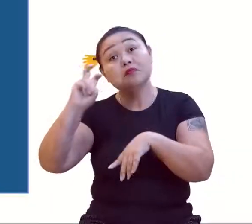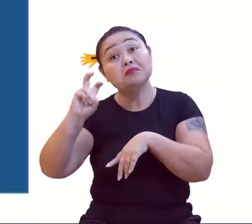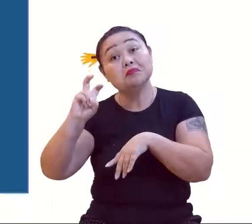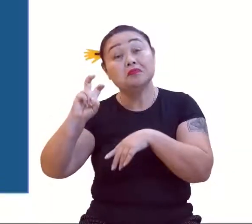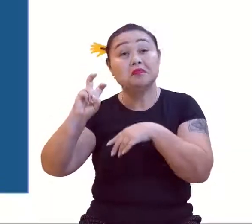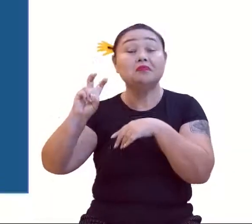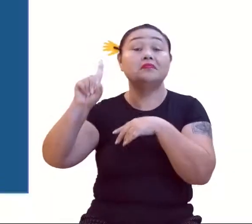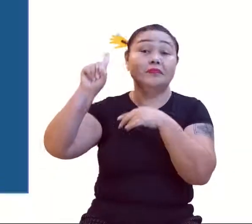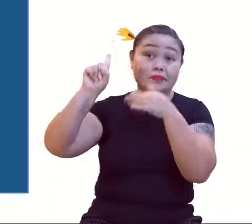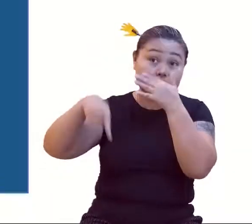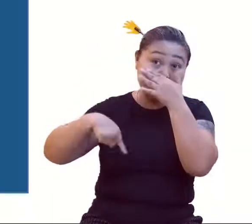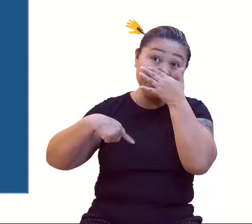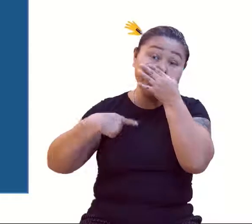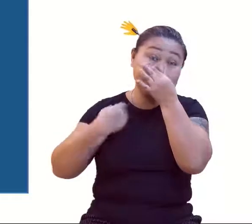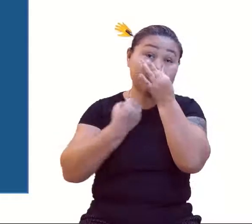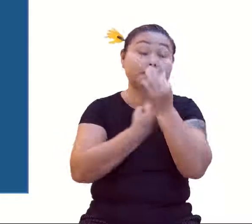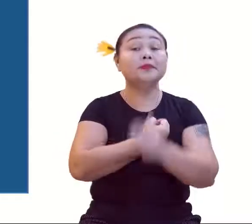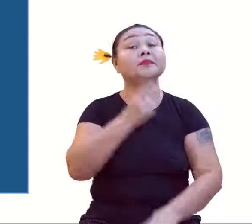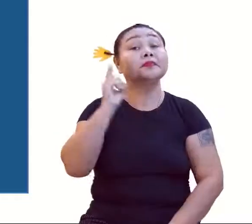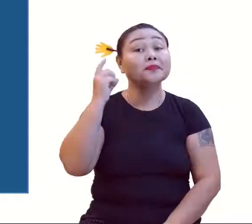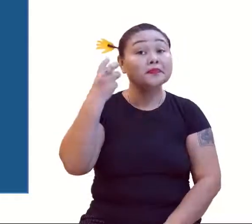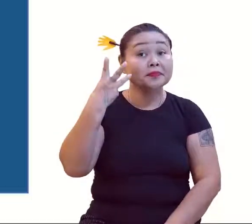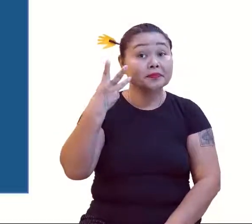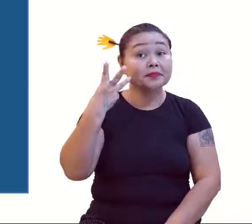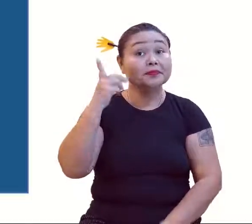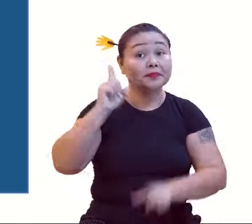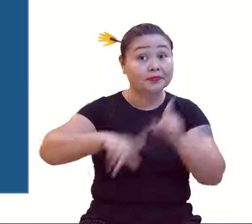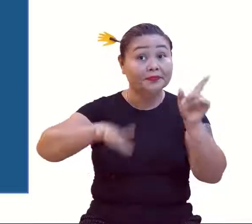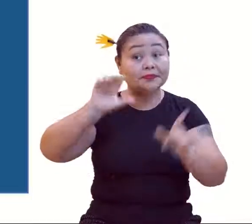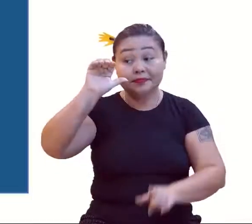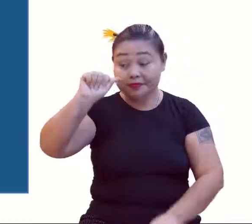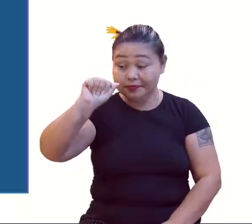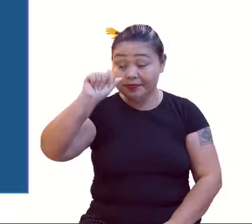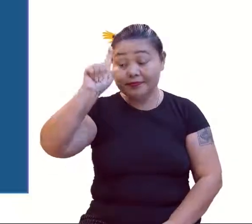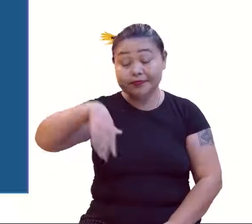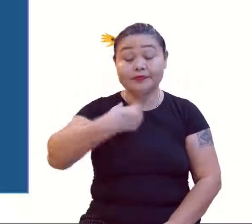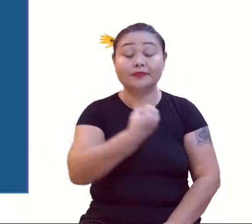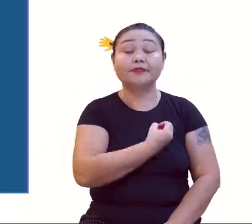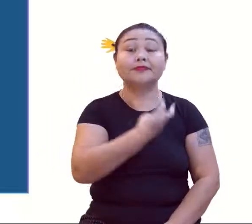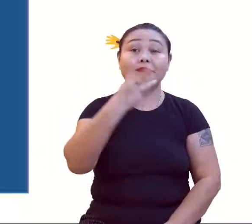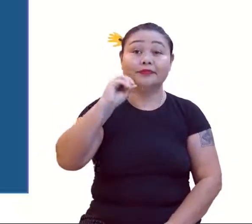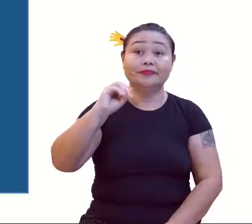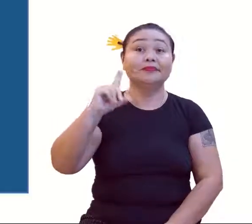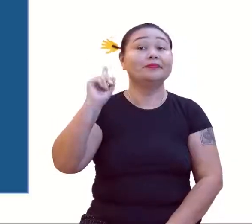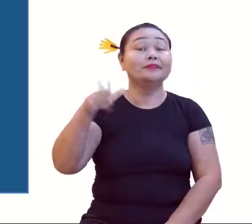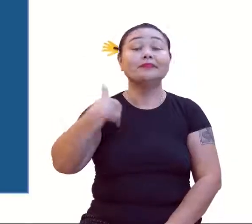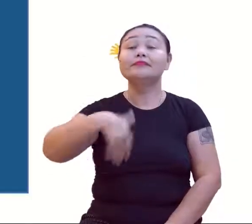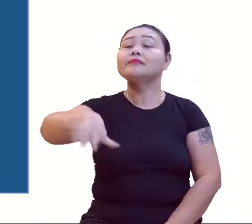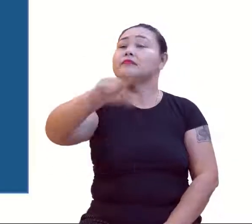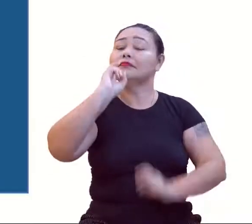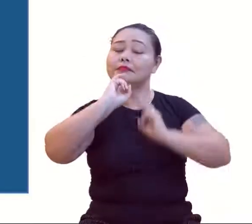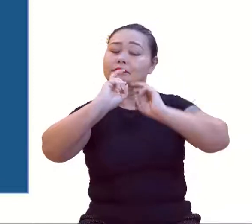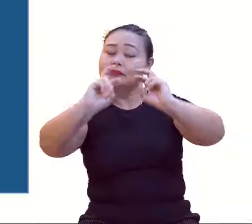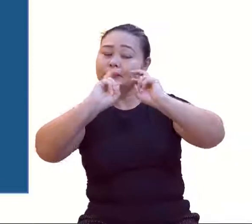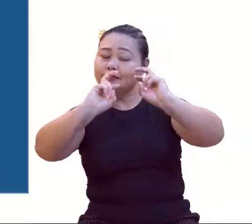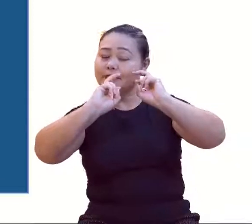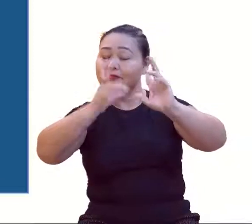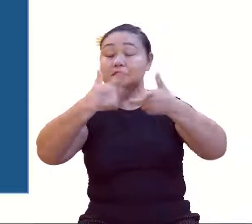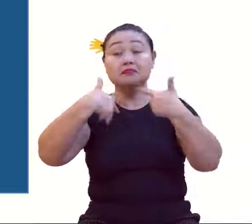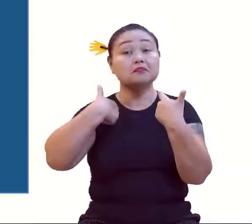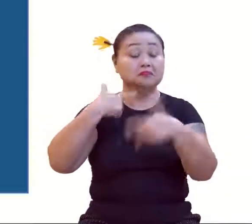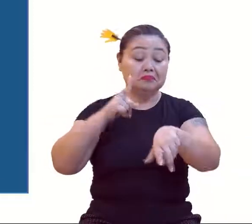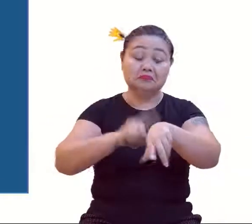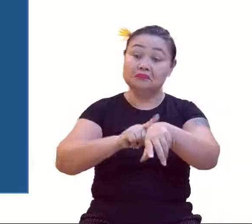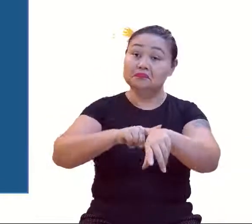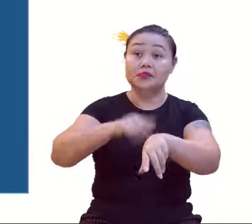com certeza, é o 30, a letra A. A galera já gritou lá, a gente ouviu daqui. estava, já. A gente já marcou logo, né? precisou nem demorar muito.